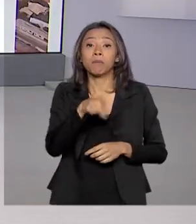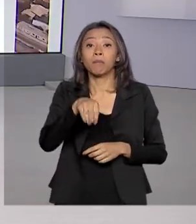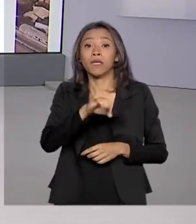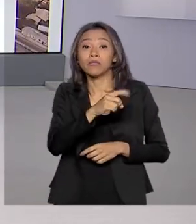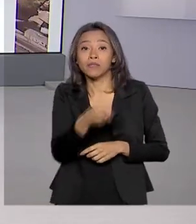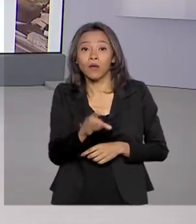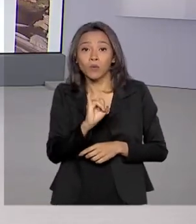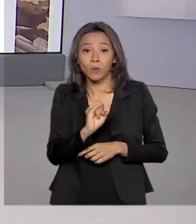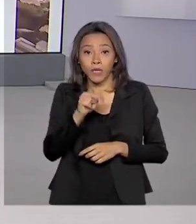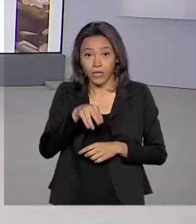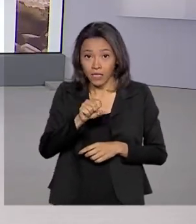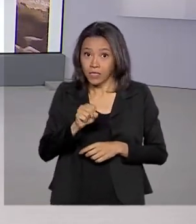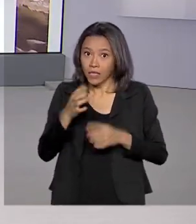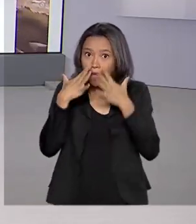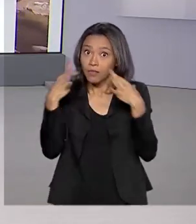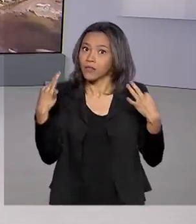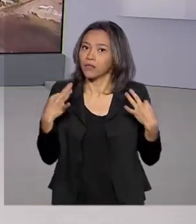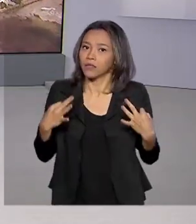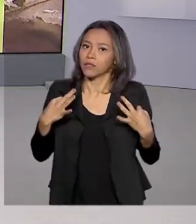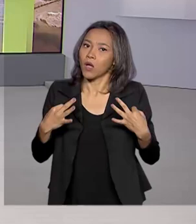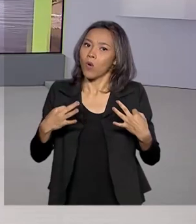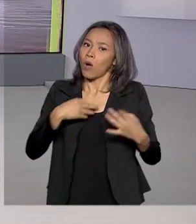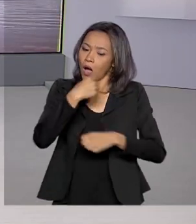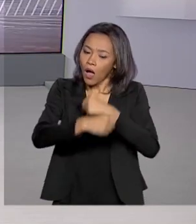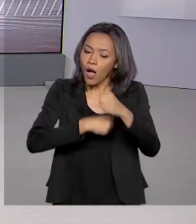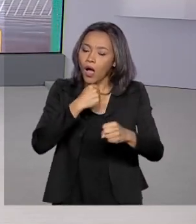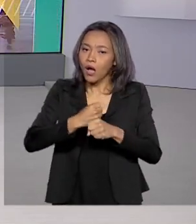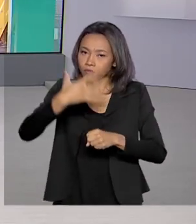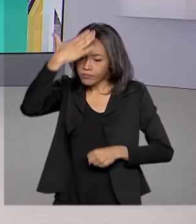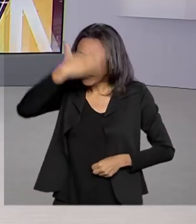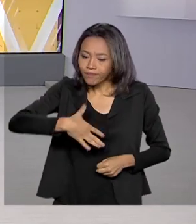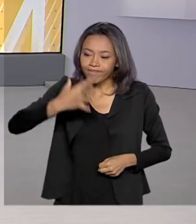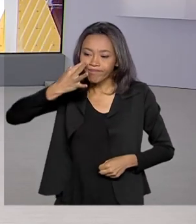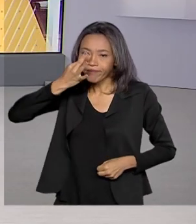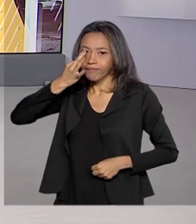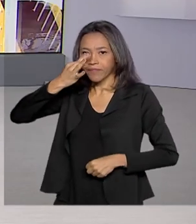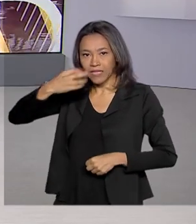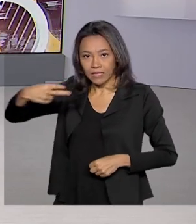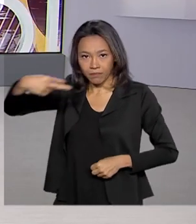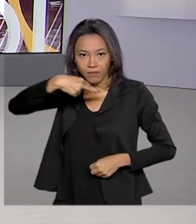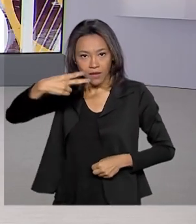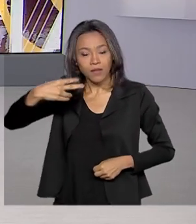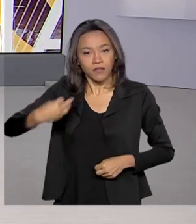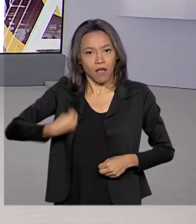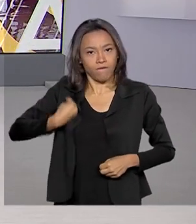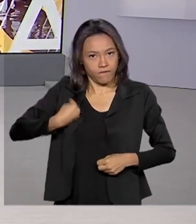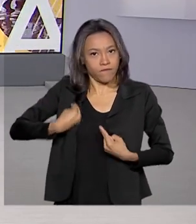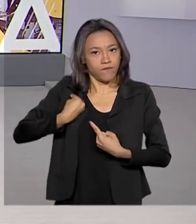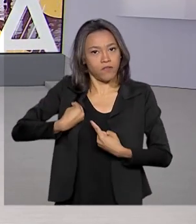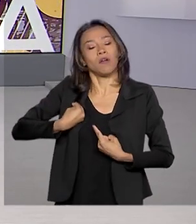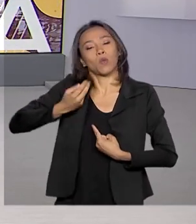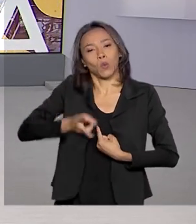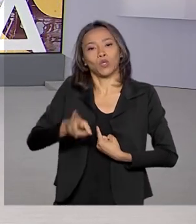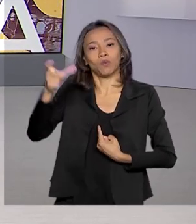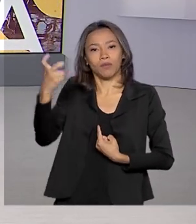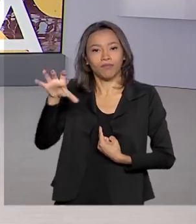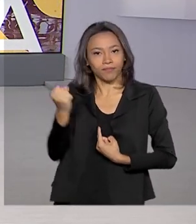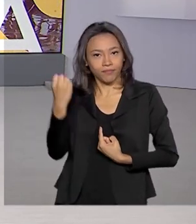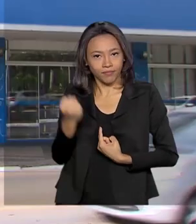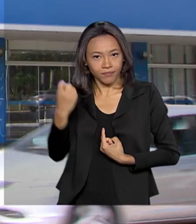para fazer a prova de vida e continuar recebendo o benefício. A medida evita fraudes e garante mais segurança.